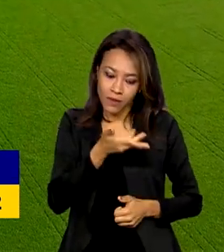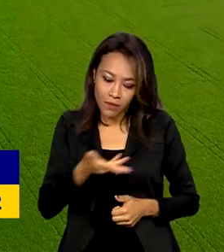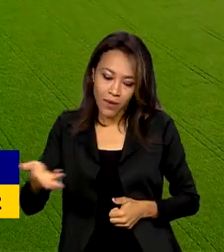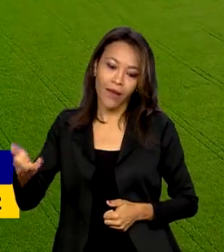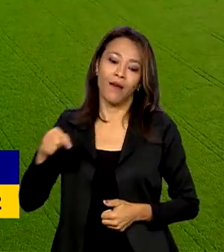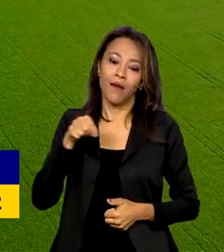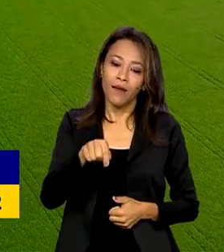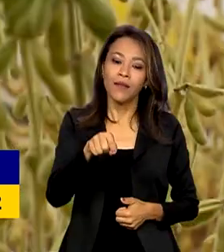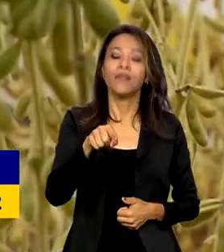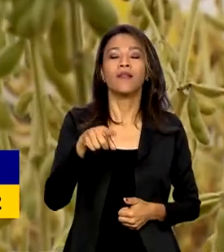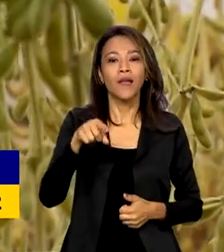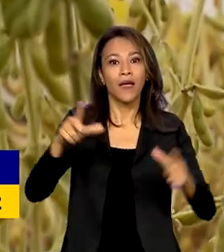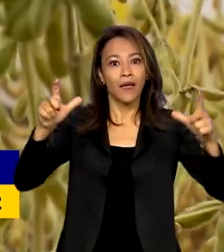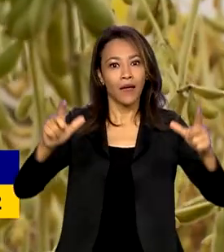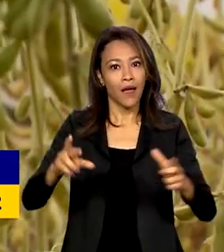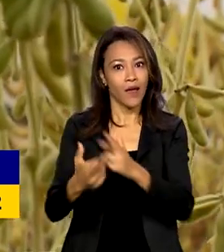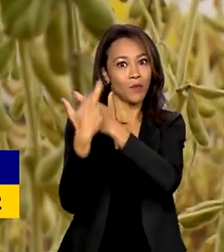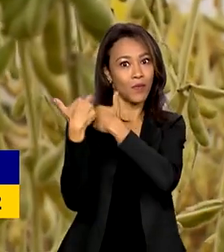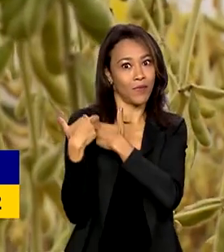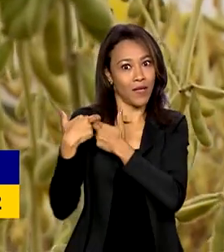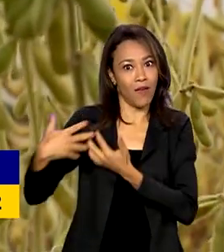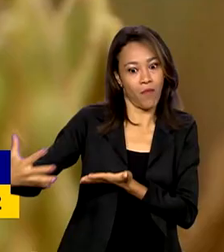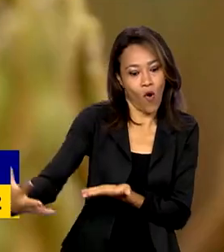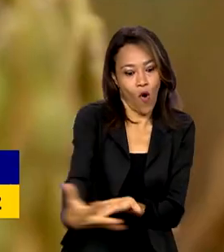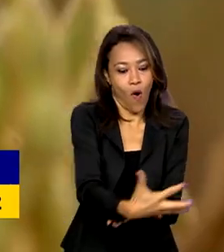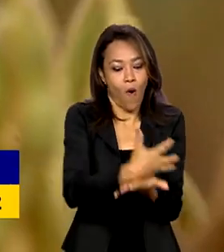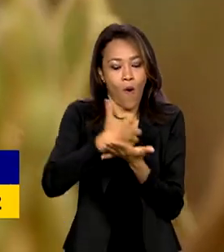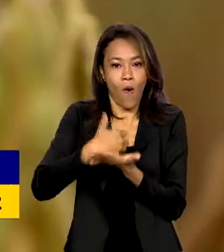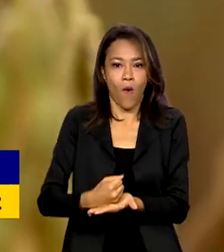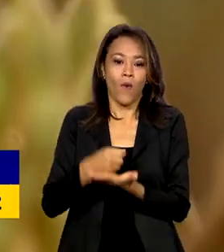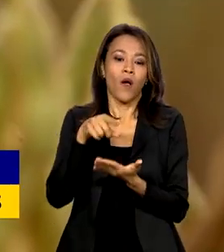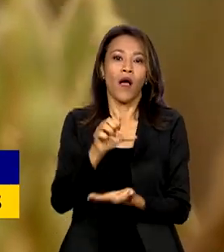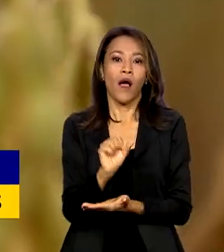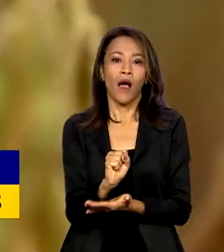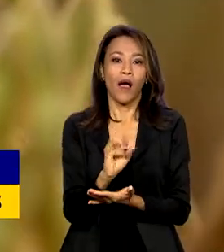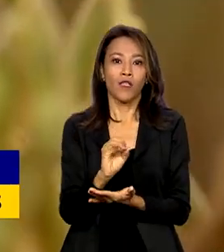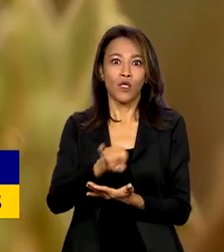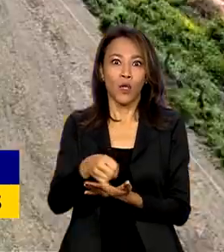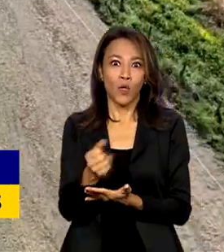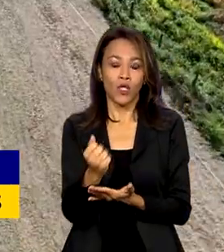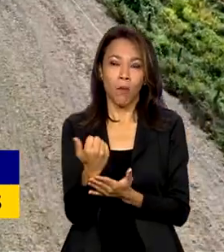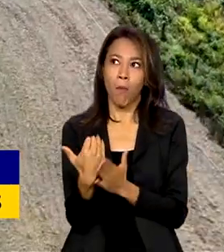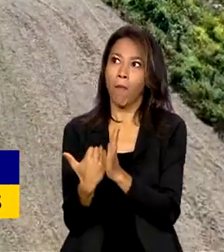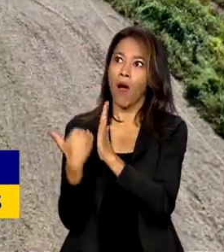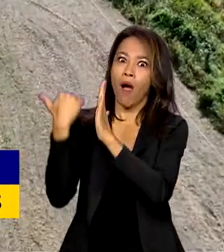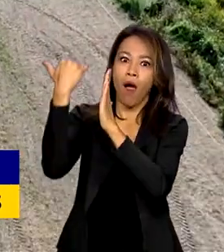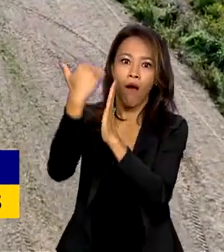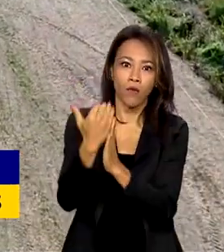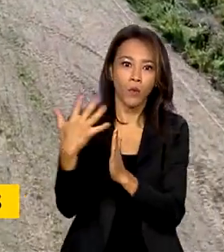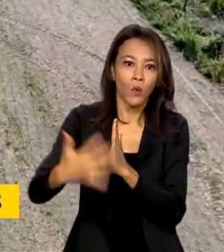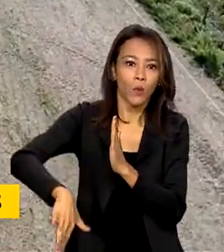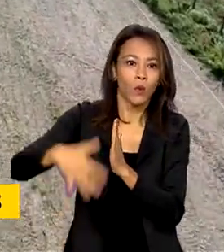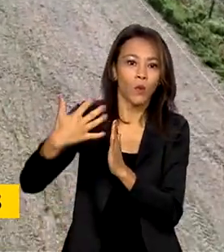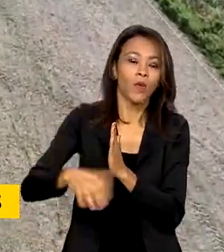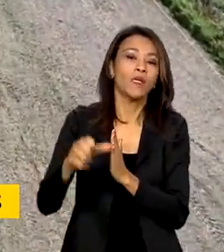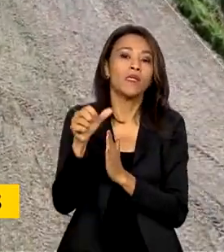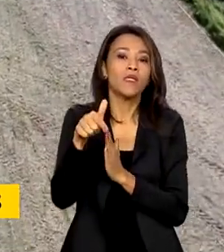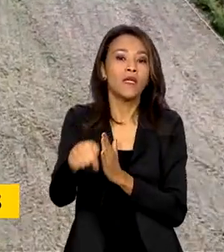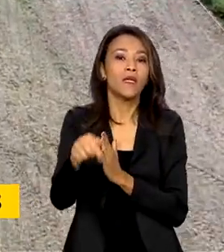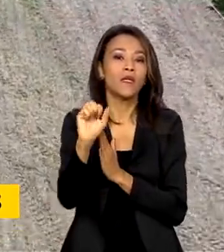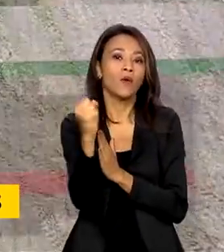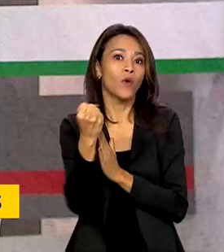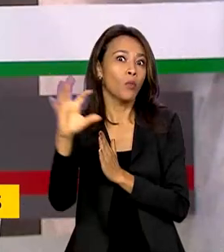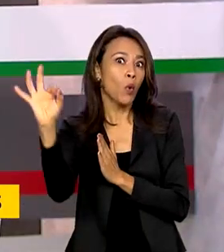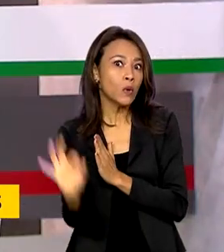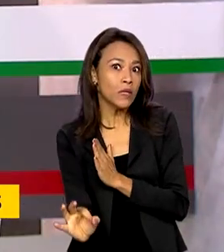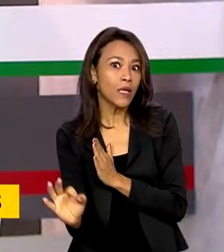da área a ser colhida. A soja deve atingir no ano o índice mais alto de colheita, com mais de 78%.